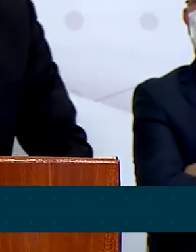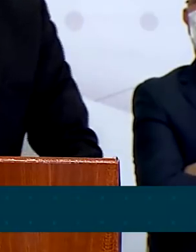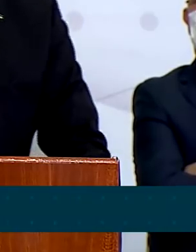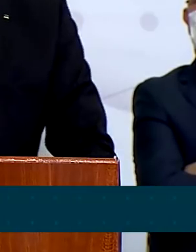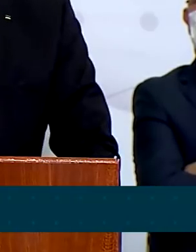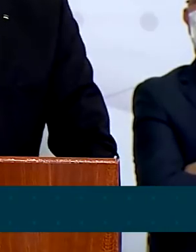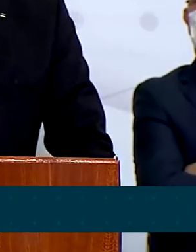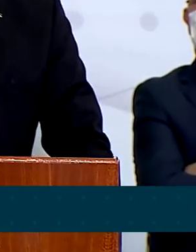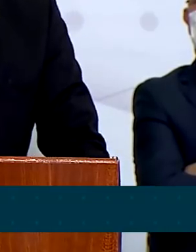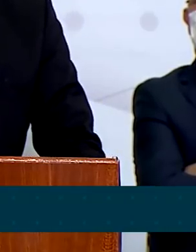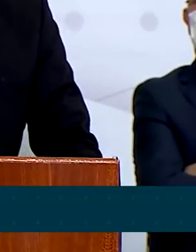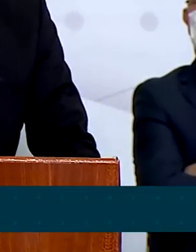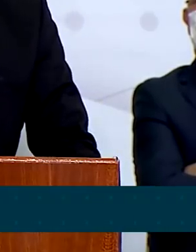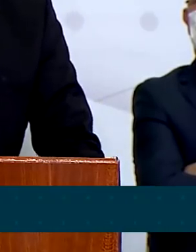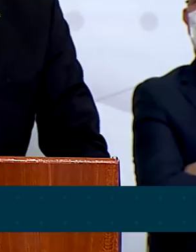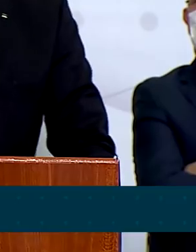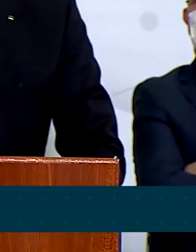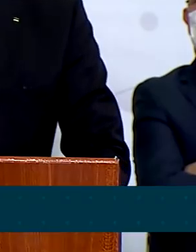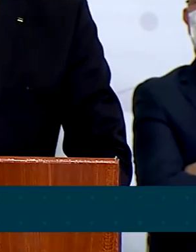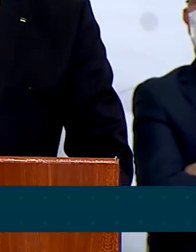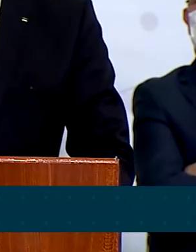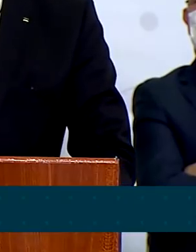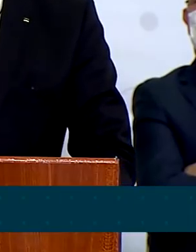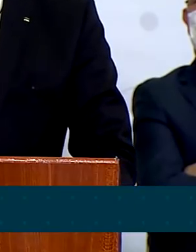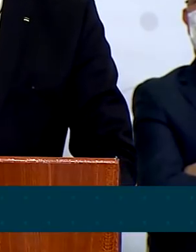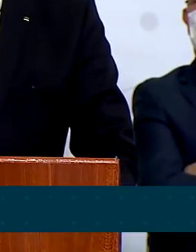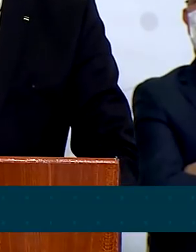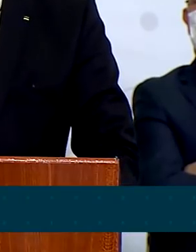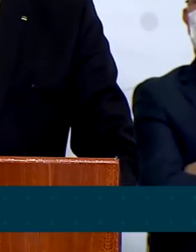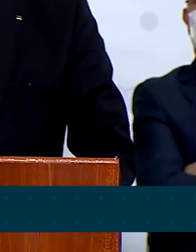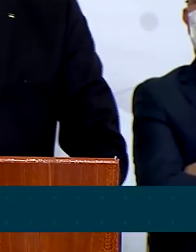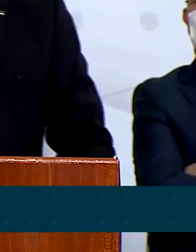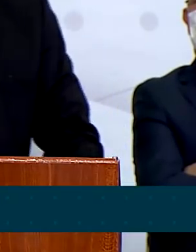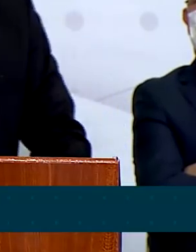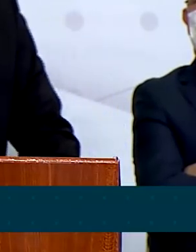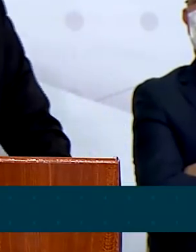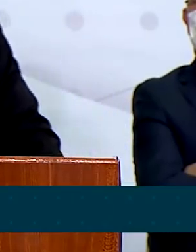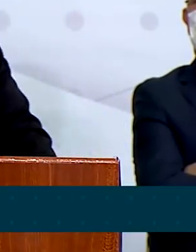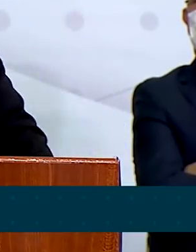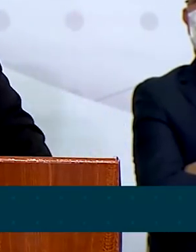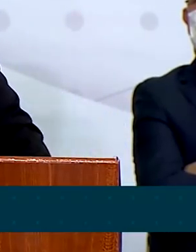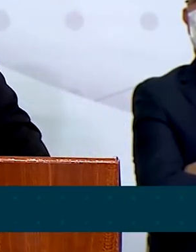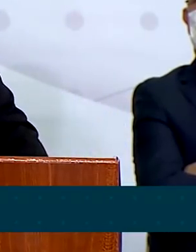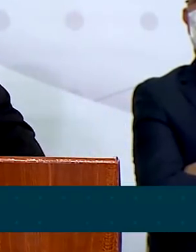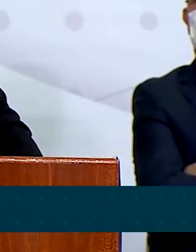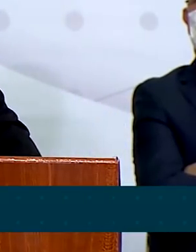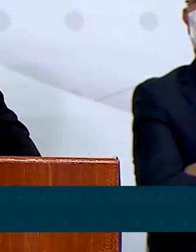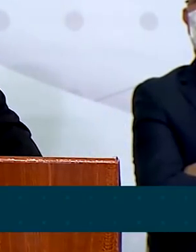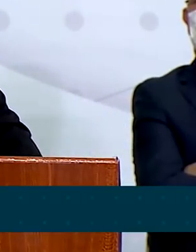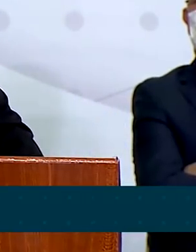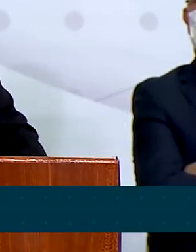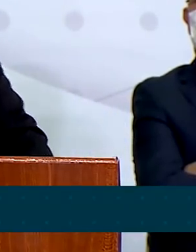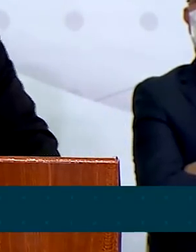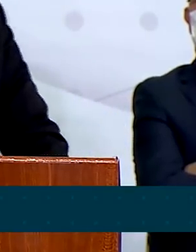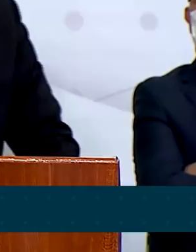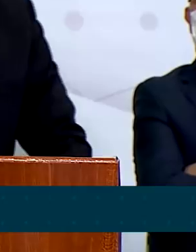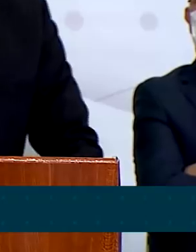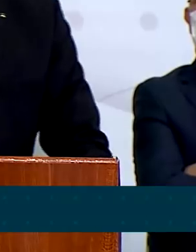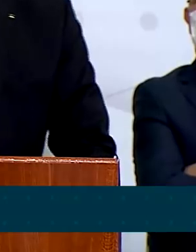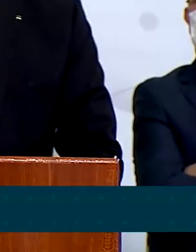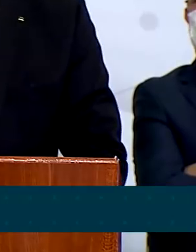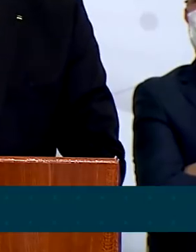Alcolumbre, num primeiro momento, a energia via placas fotovoltaicas. E energia essa agora,